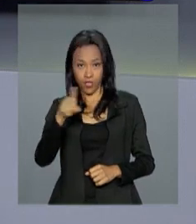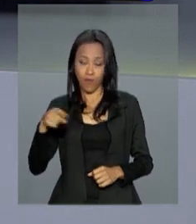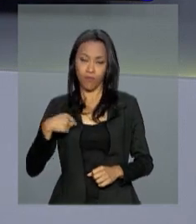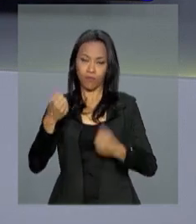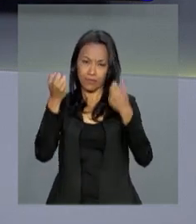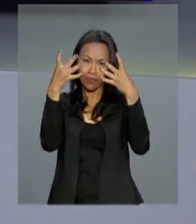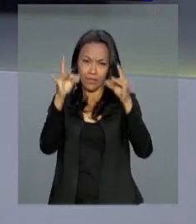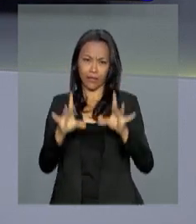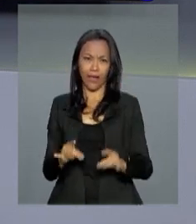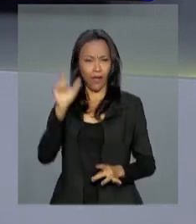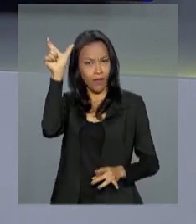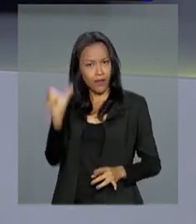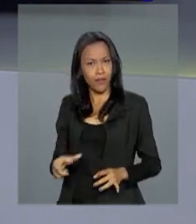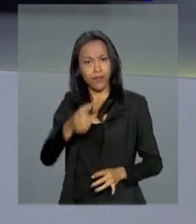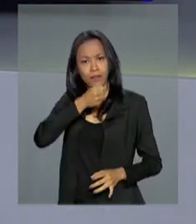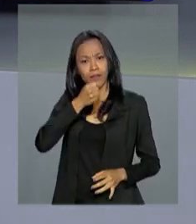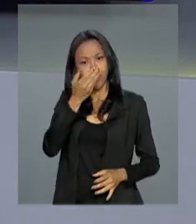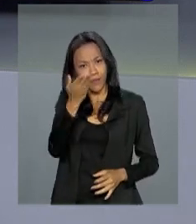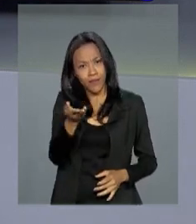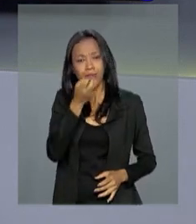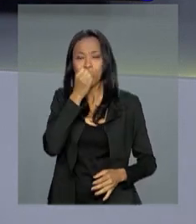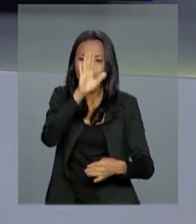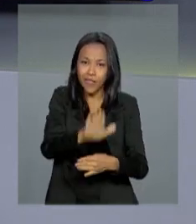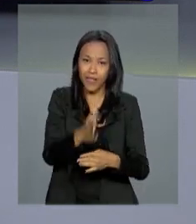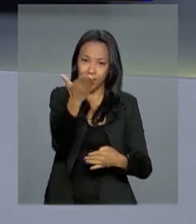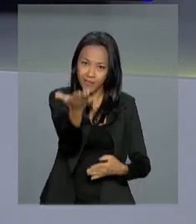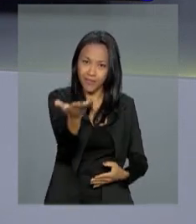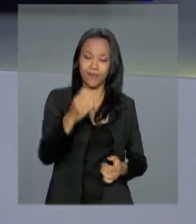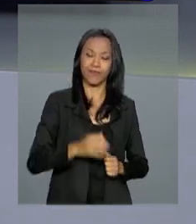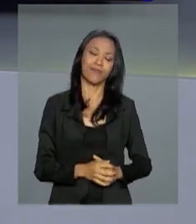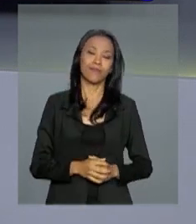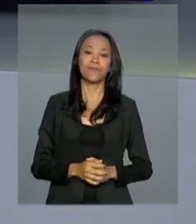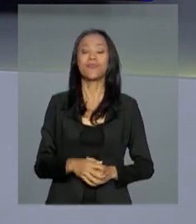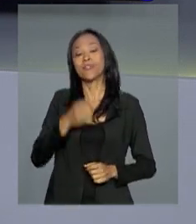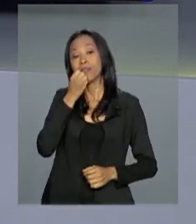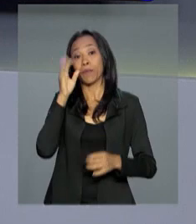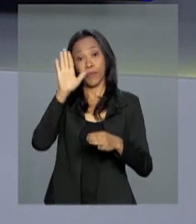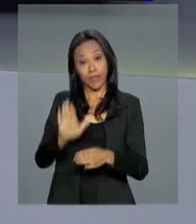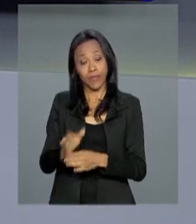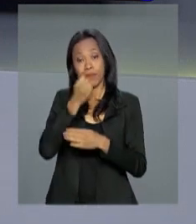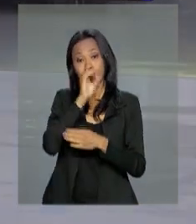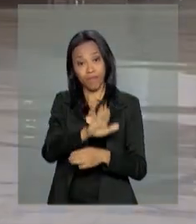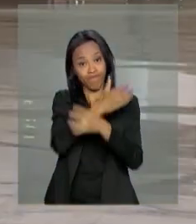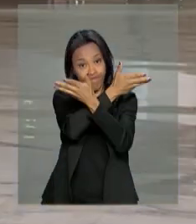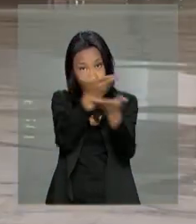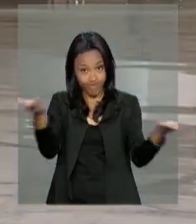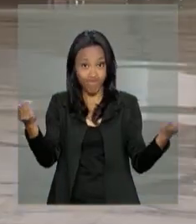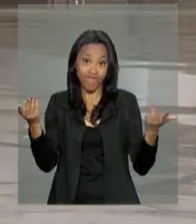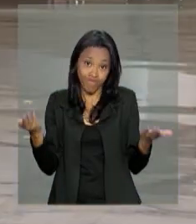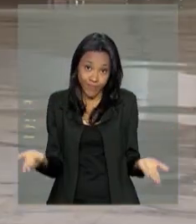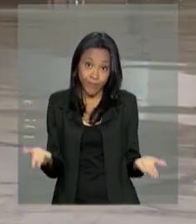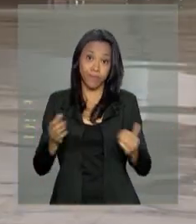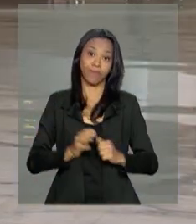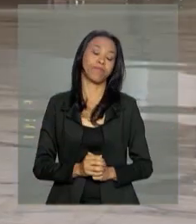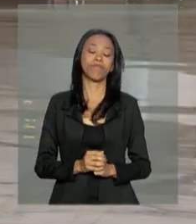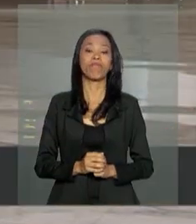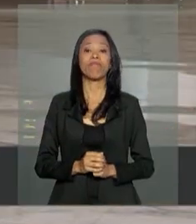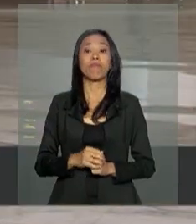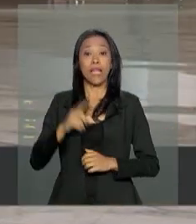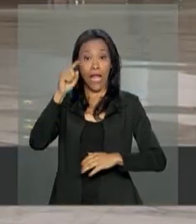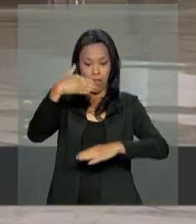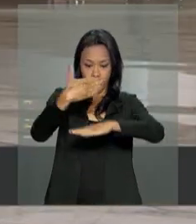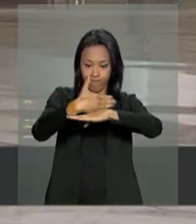traz os detalhes pra gente ao vivo. Eu vou lá, Ney, boa tarde pra você. Boa tarde, Renata, boa tarde a todos. Pois é, Renata, a